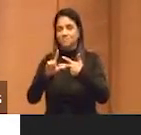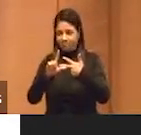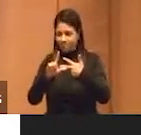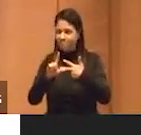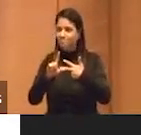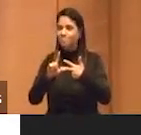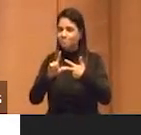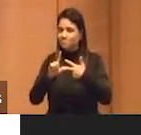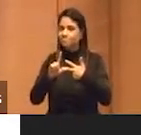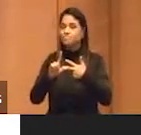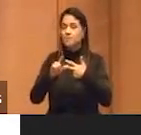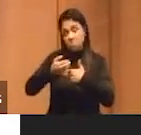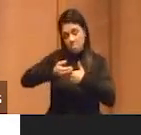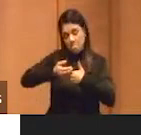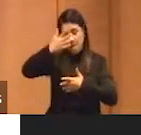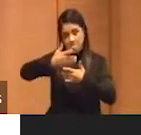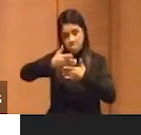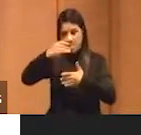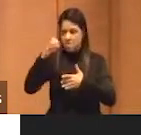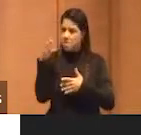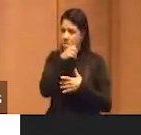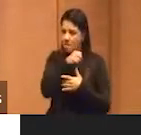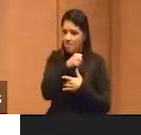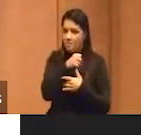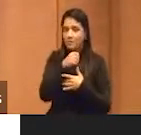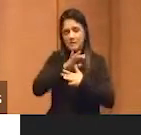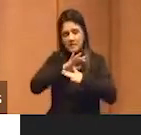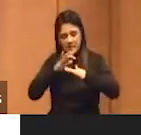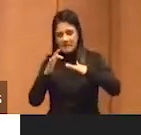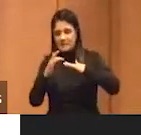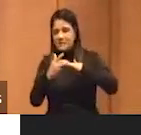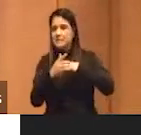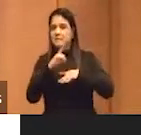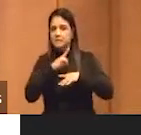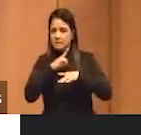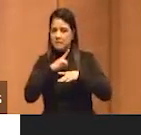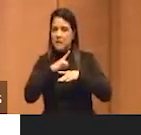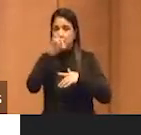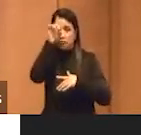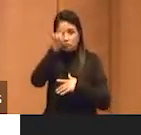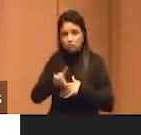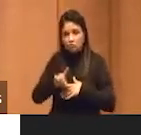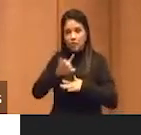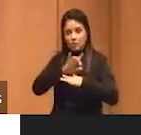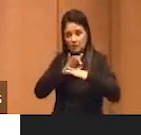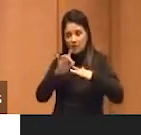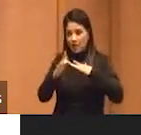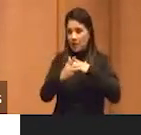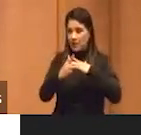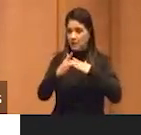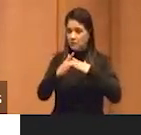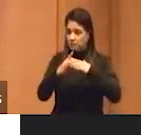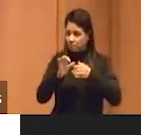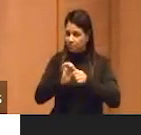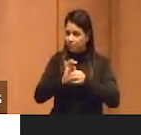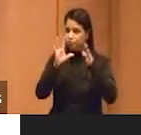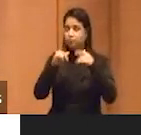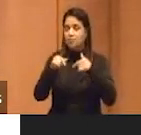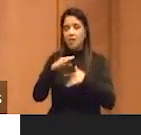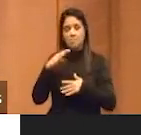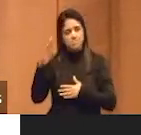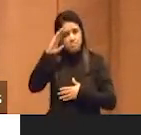eu vou passar muito breve, porque está tudo pelas redes, quer dizer, a coalizão de direitos da rede, é uma coalizão absolutamente